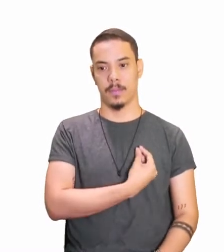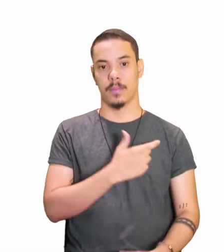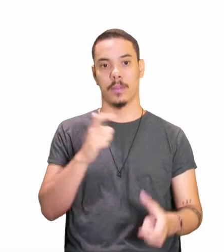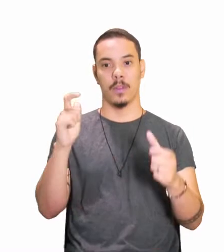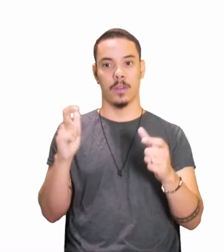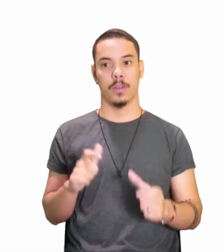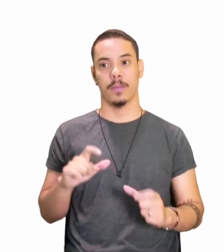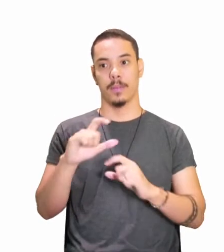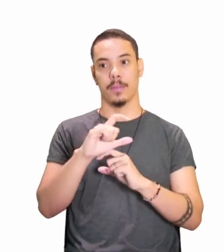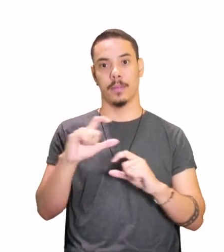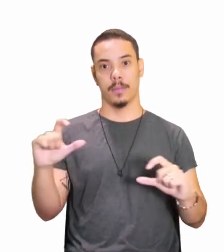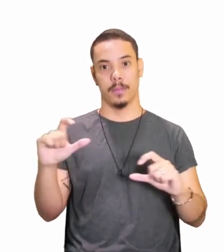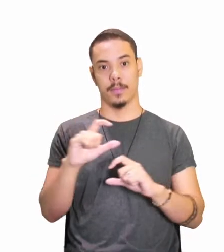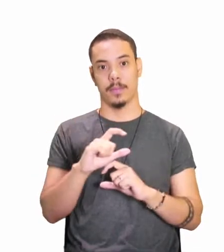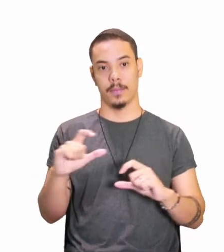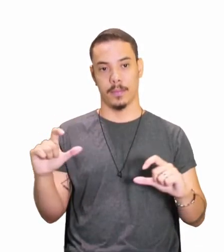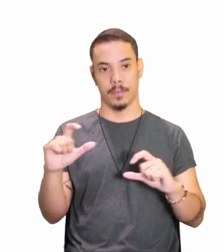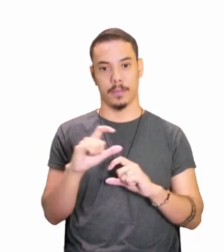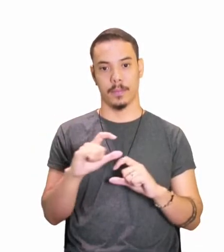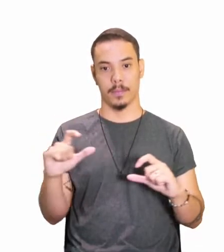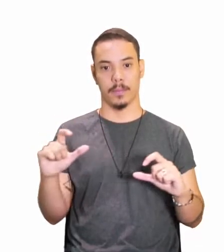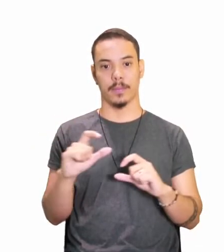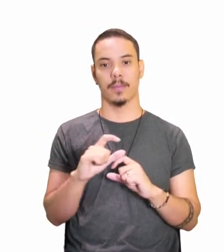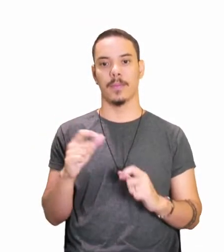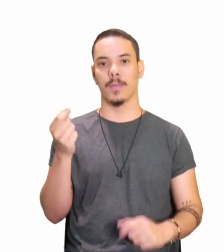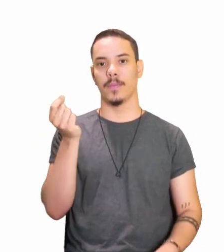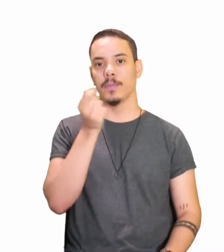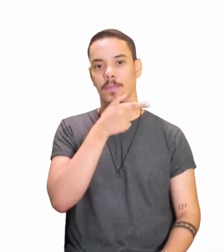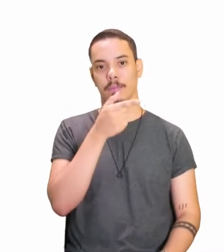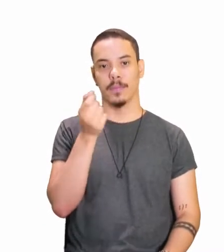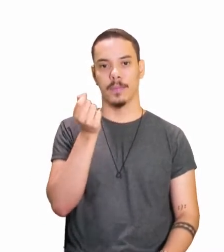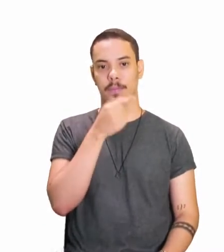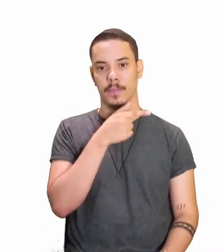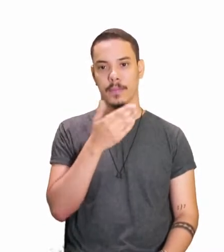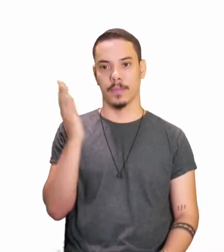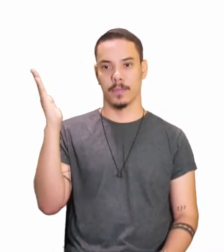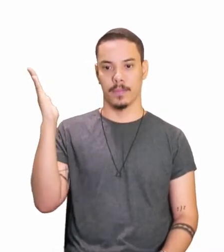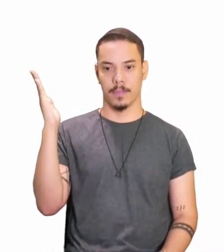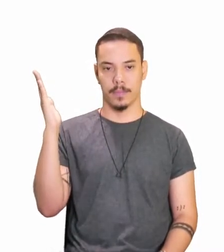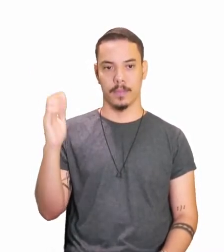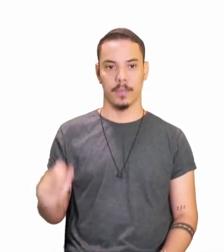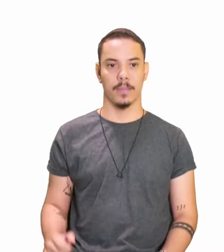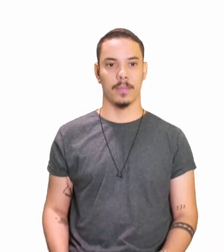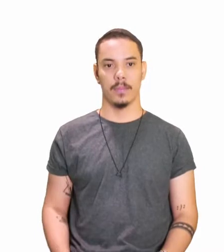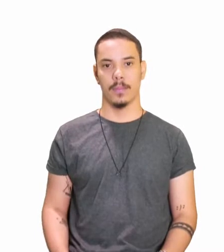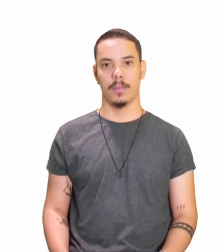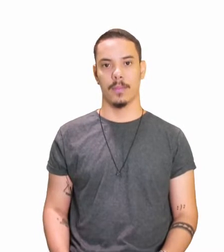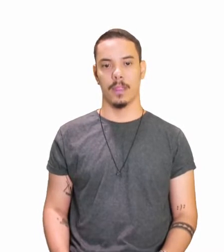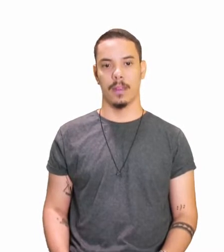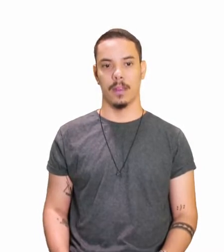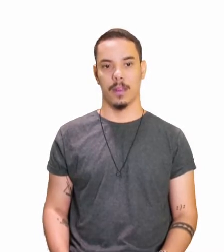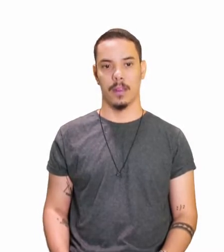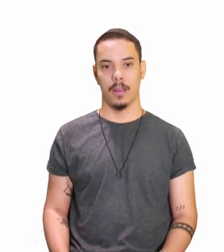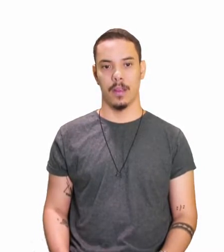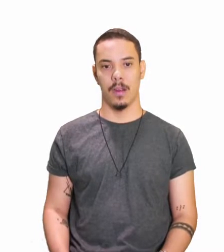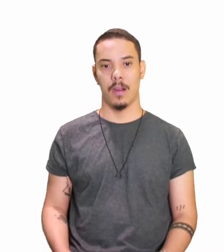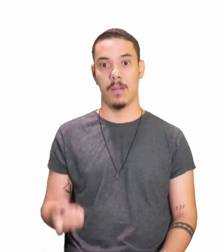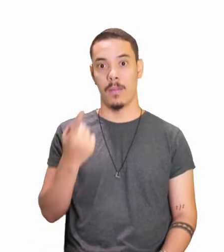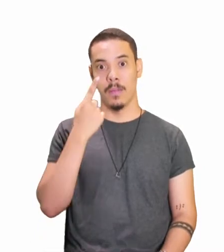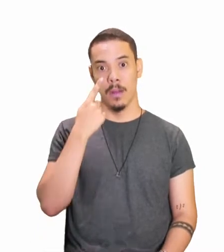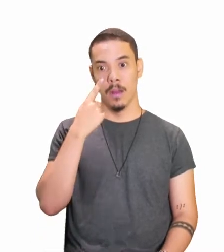tirinhas, nas chages, né? Olha só. Olha essa primeira